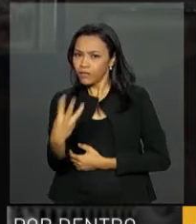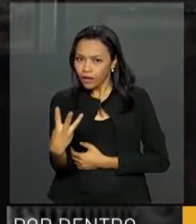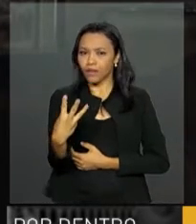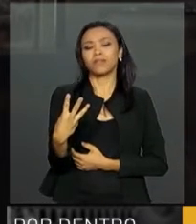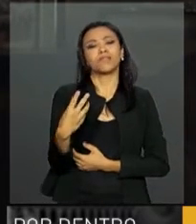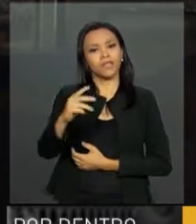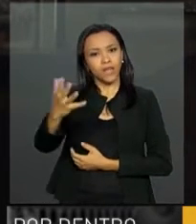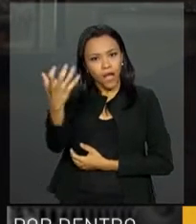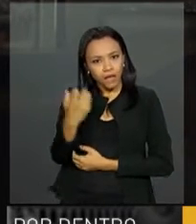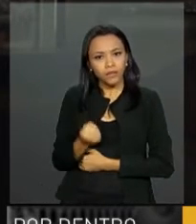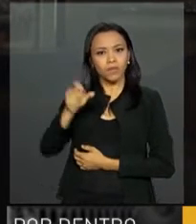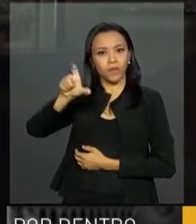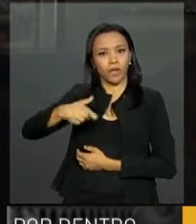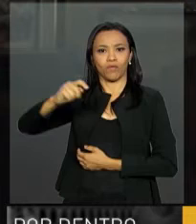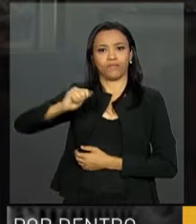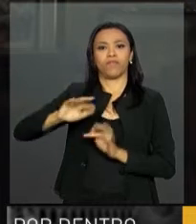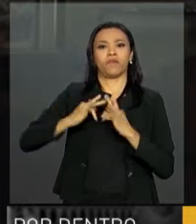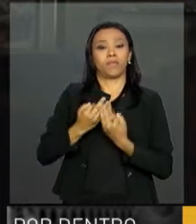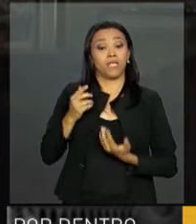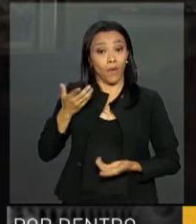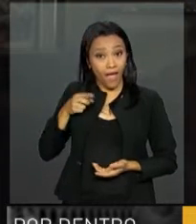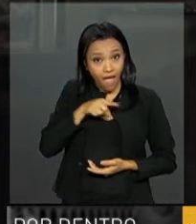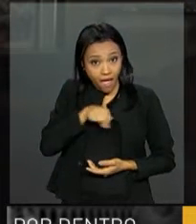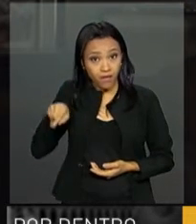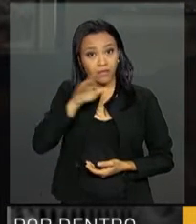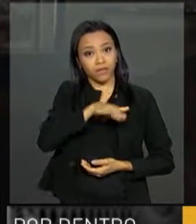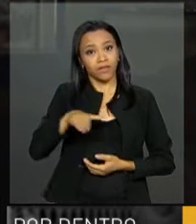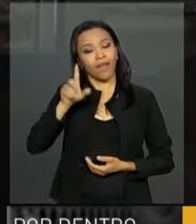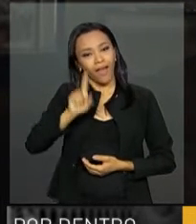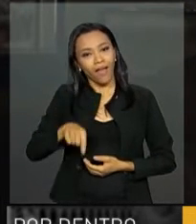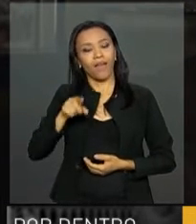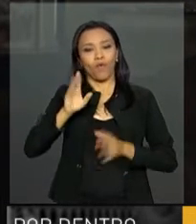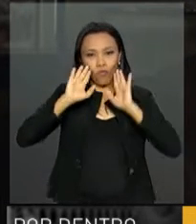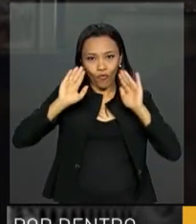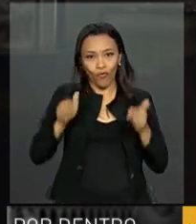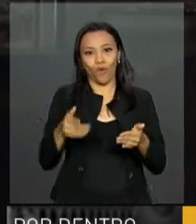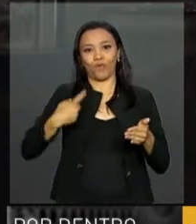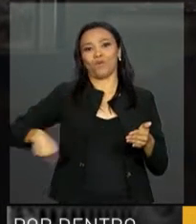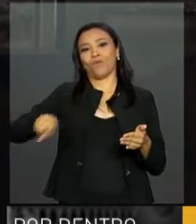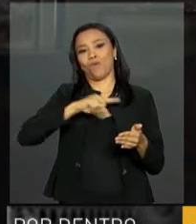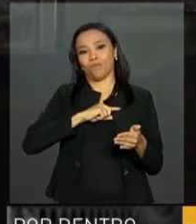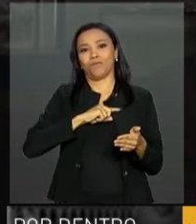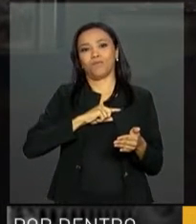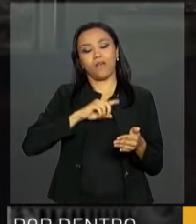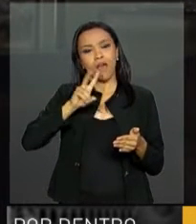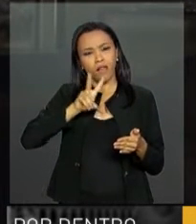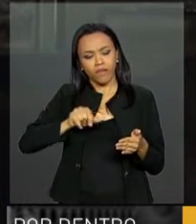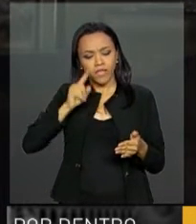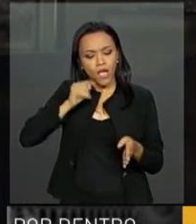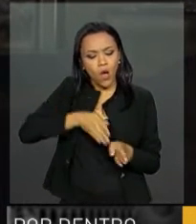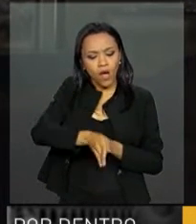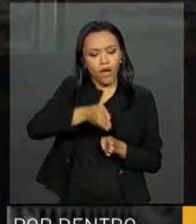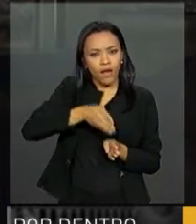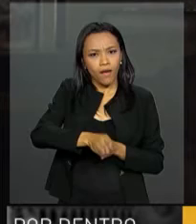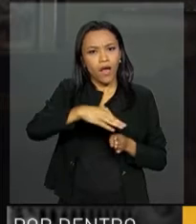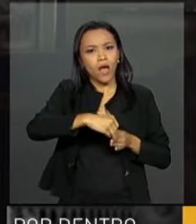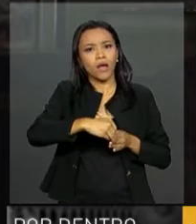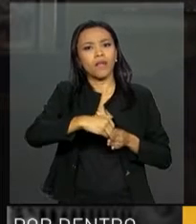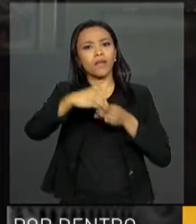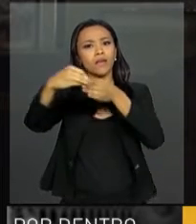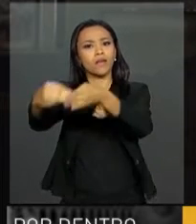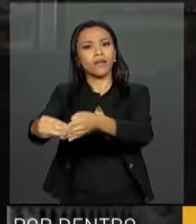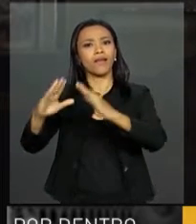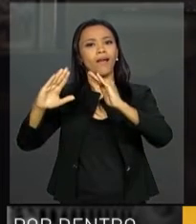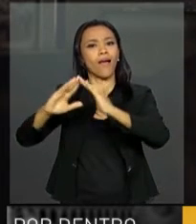Família. Então essas crianças vão ser o objetivo número um nosso. Elas vão ser acompanhadas em casa,